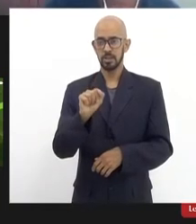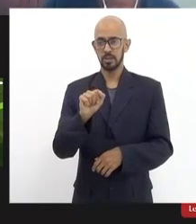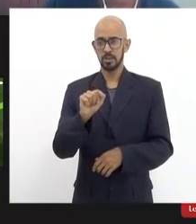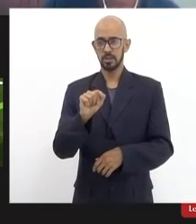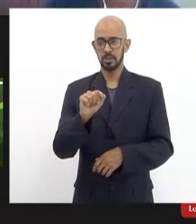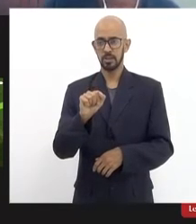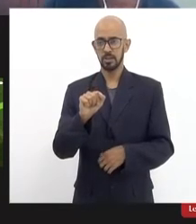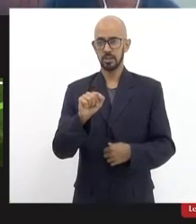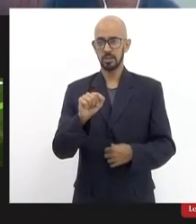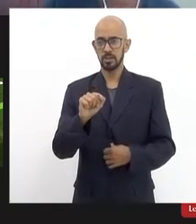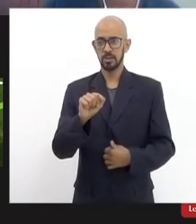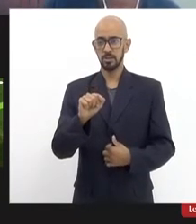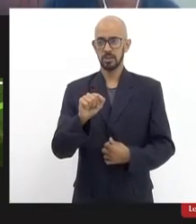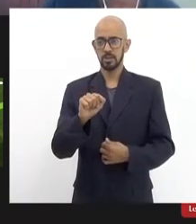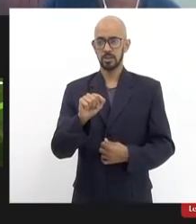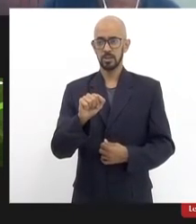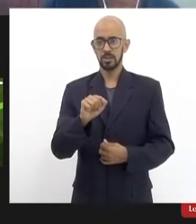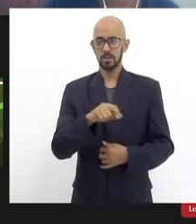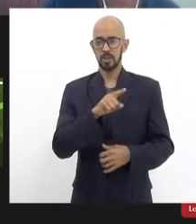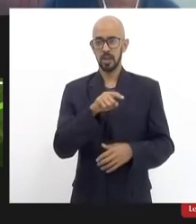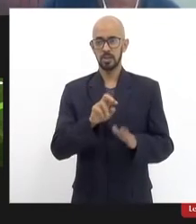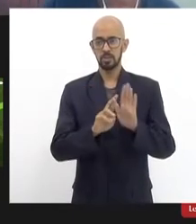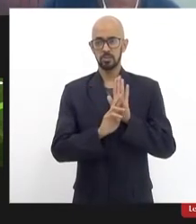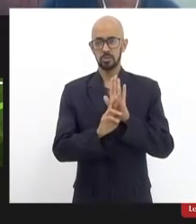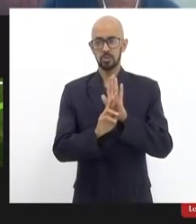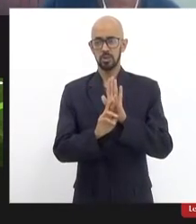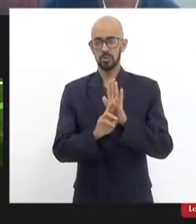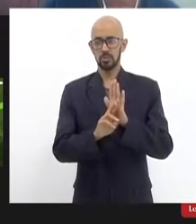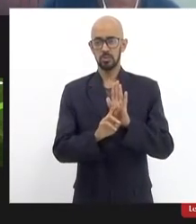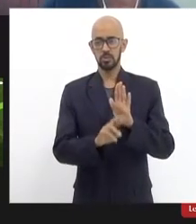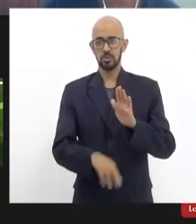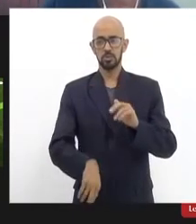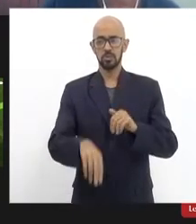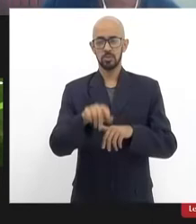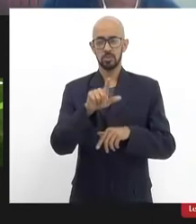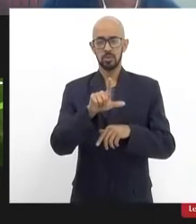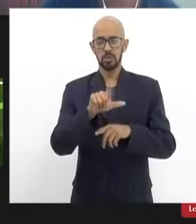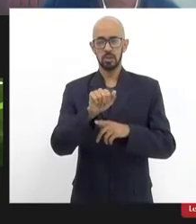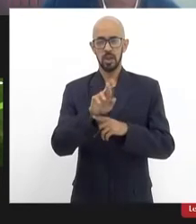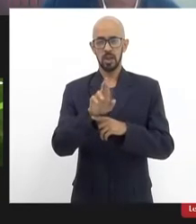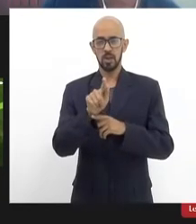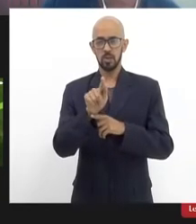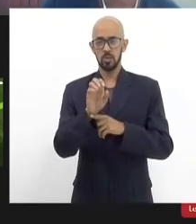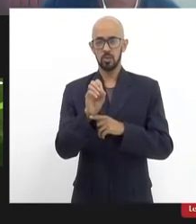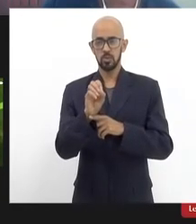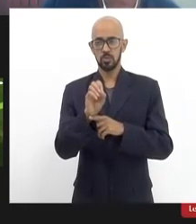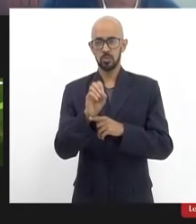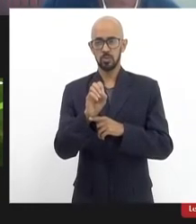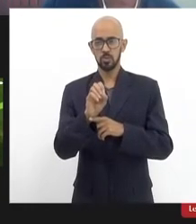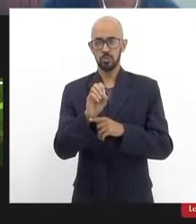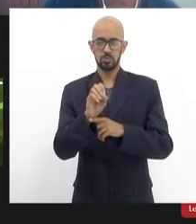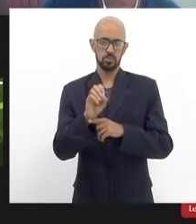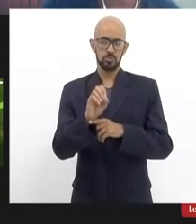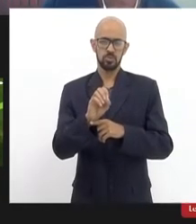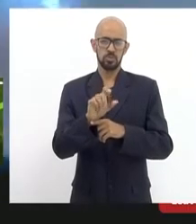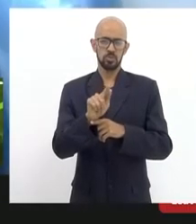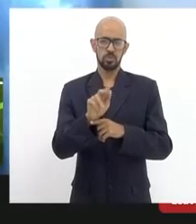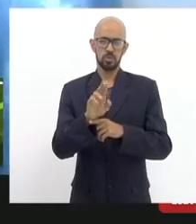Largo dos Guimarães ela está na luta pelo bonde há muito tempo e dentro da